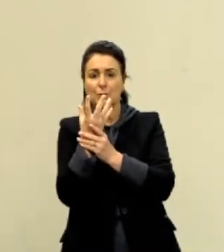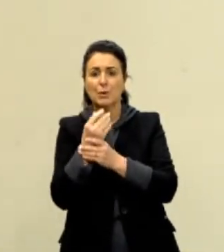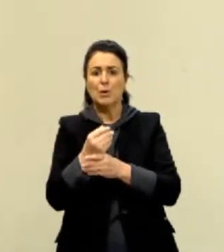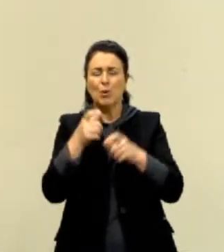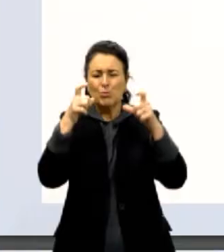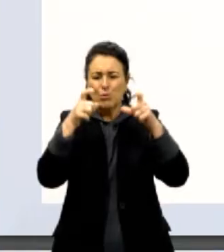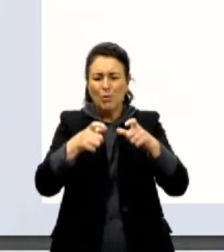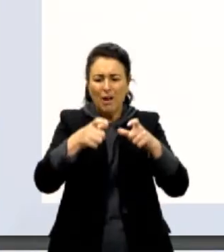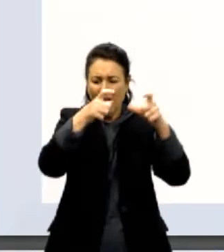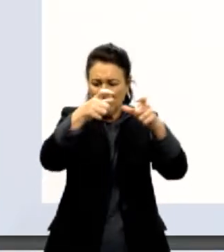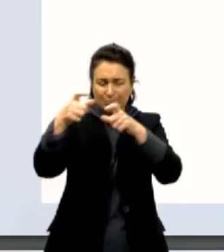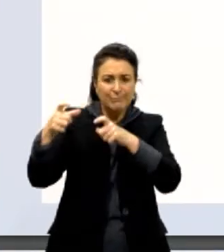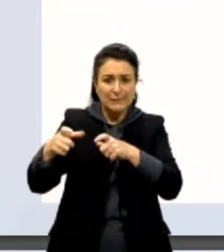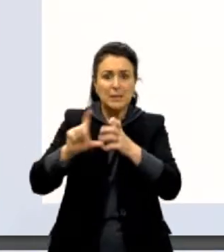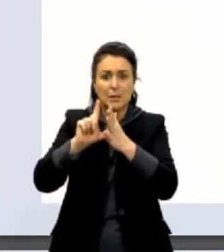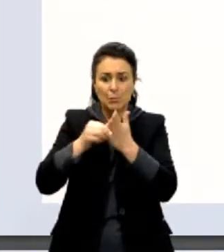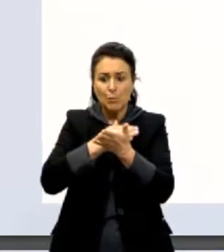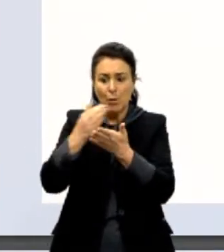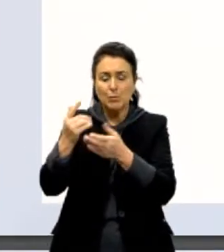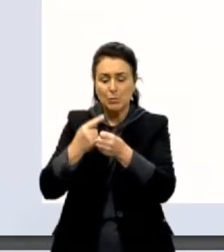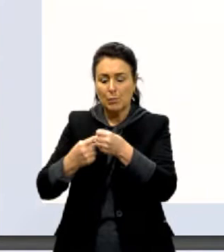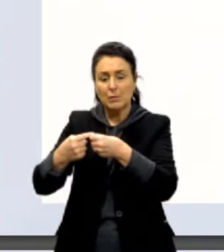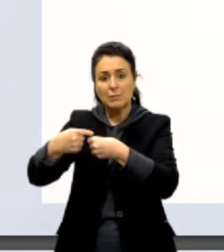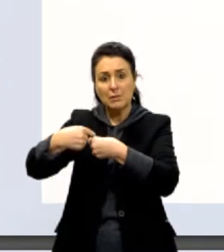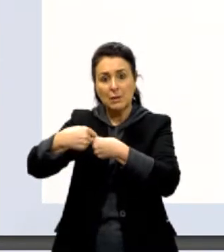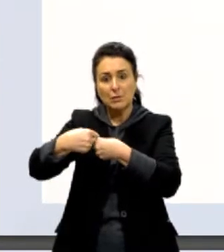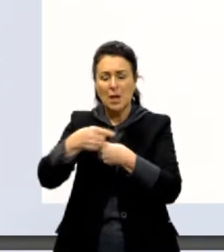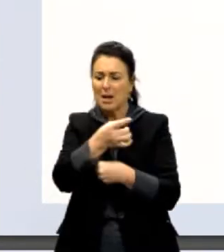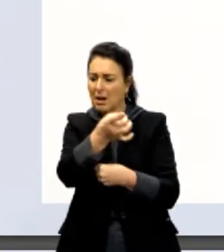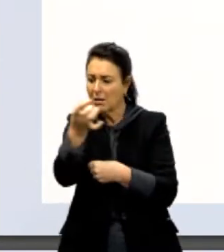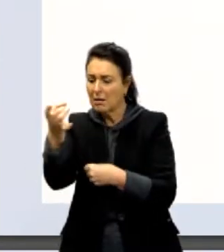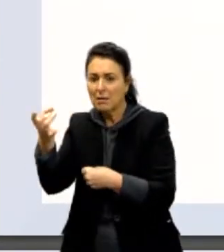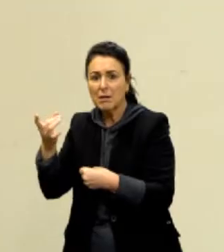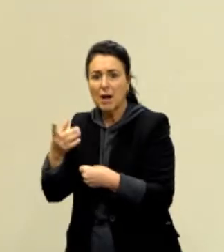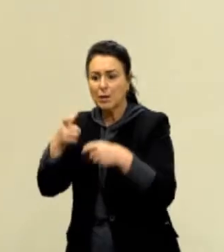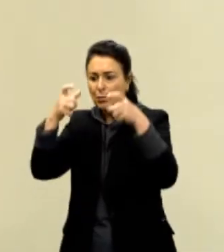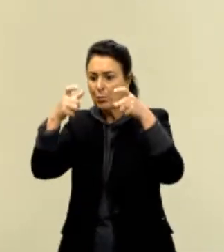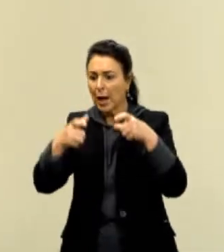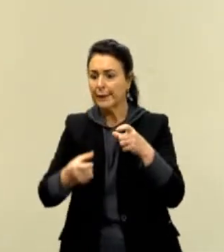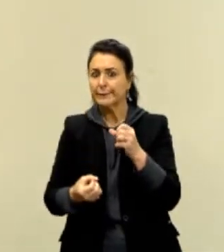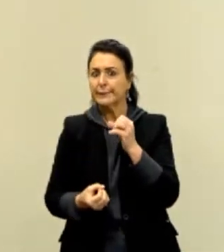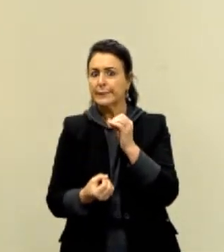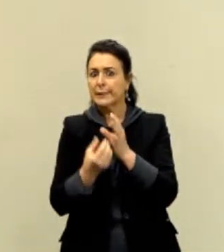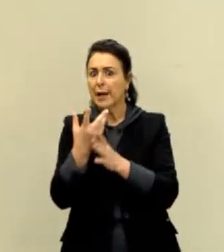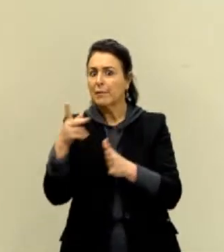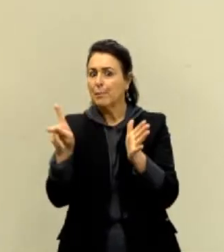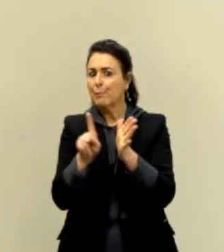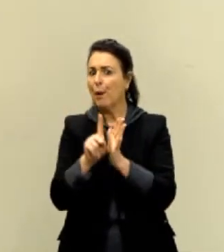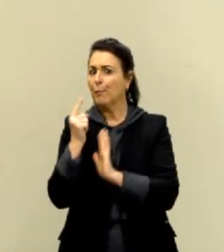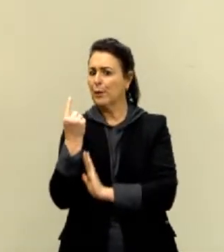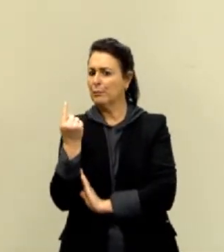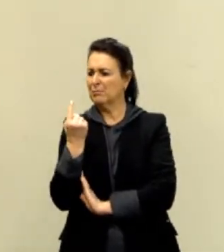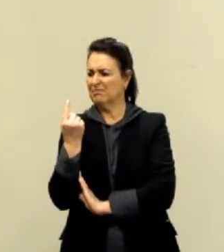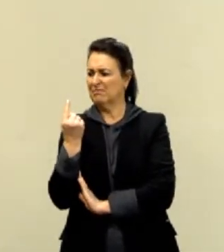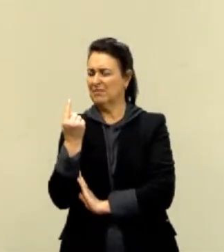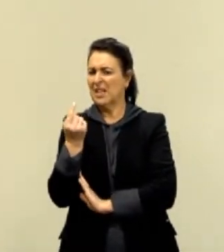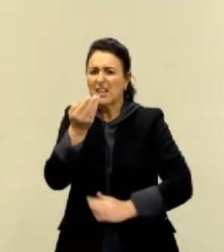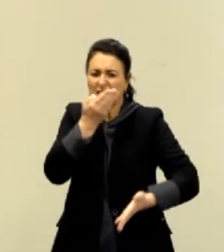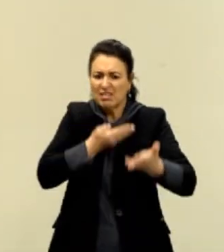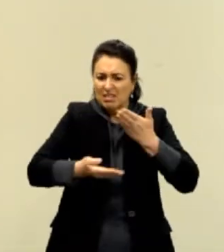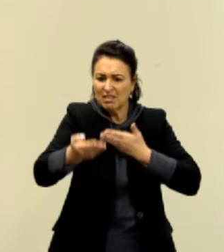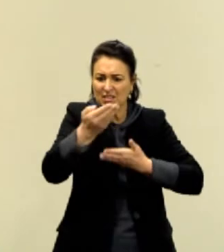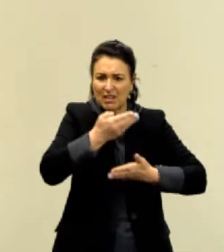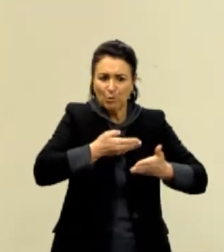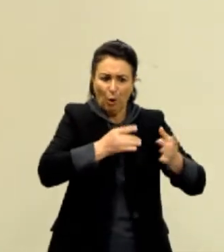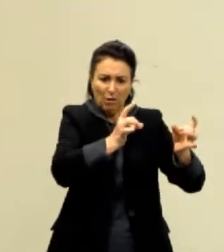lugarejos que depois viraram cidades e cada lugar inventava uma unidade. E aí, quando iam fazer comércio entre si,